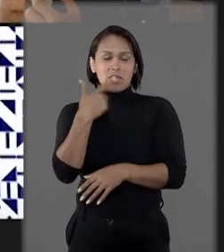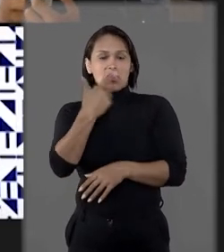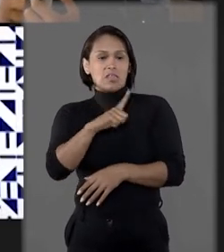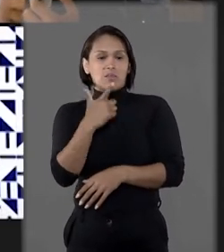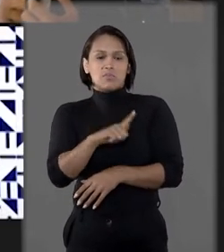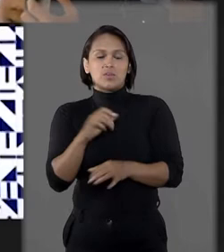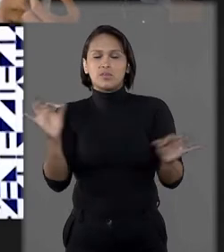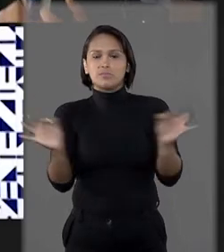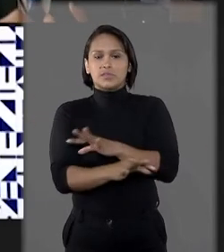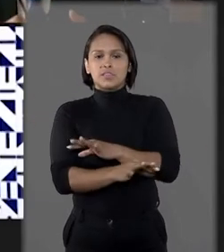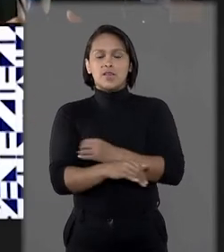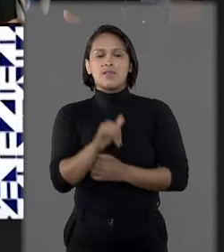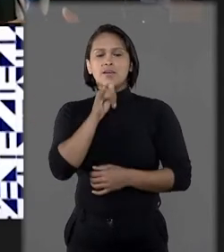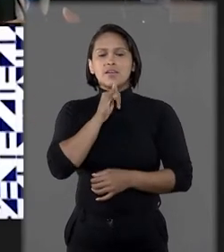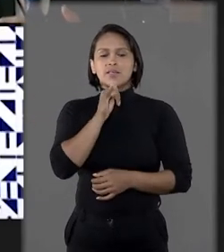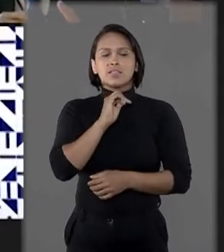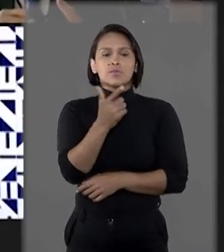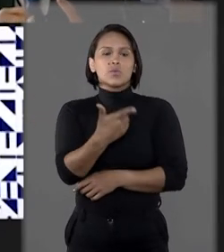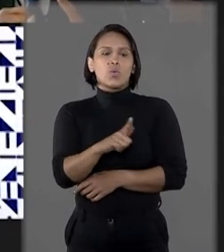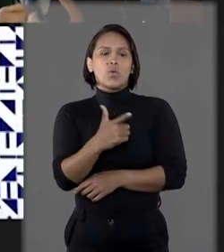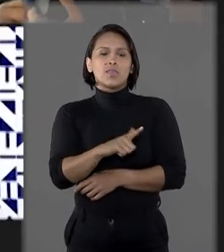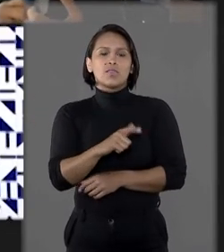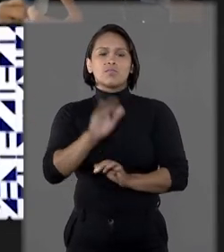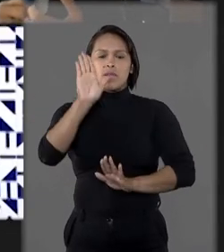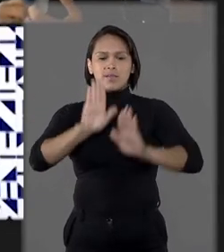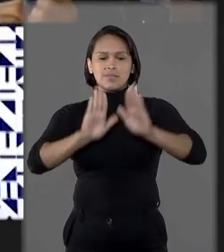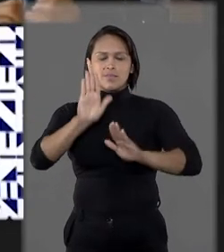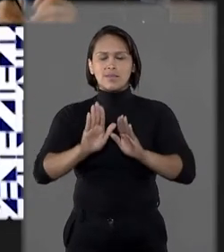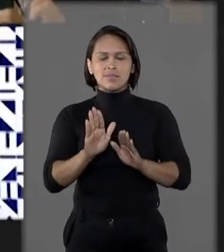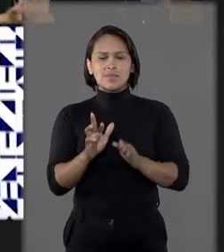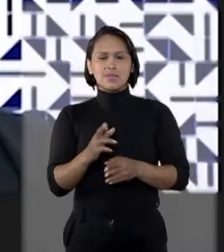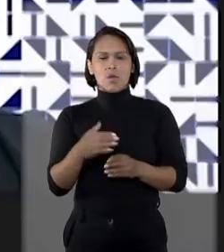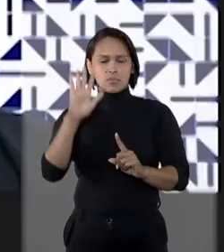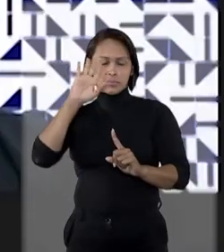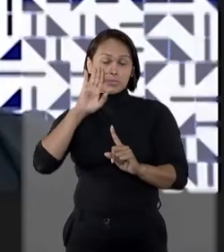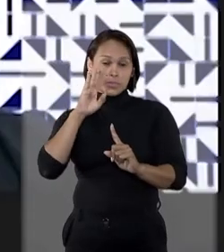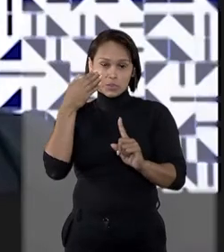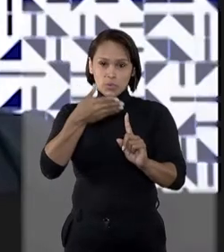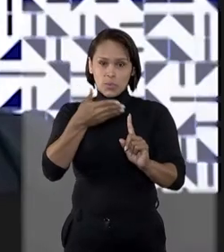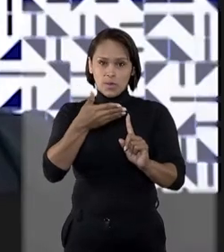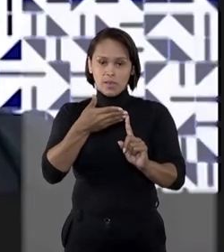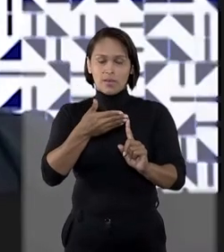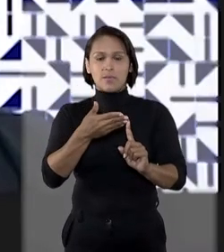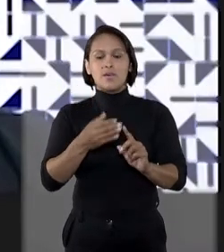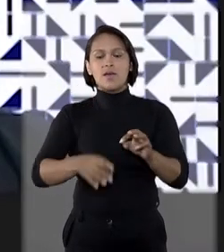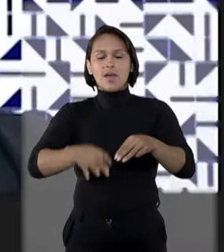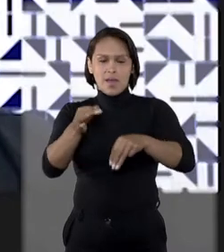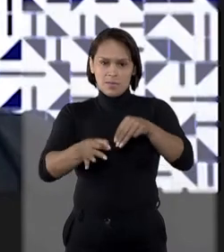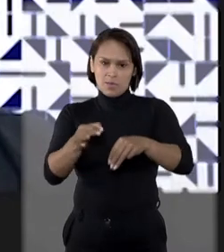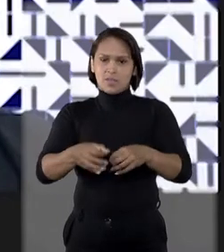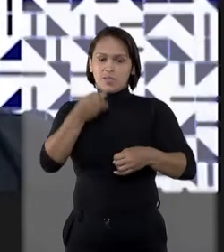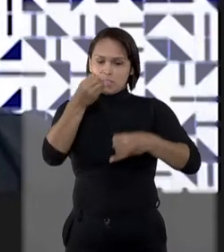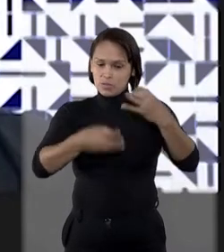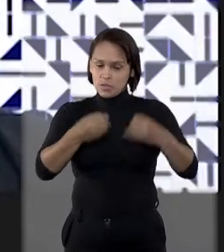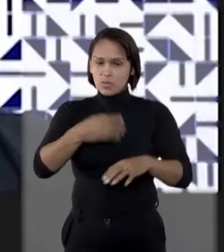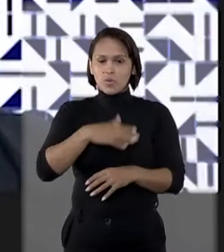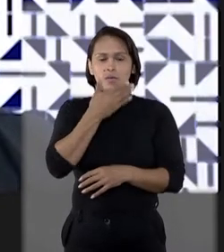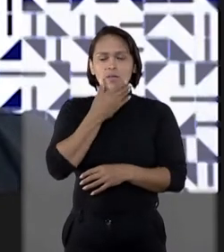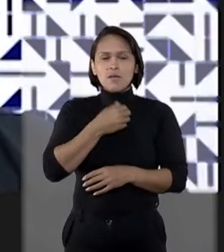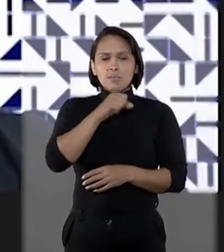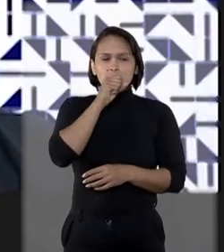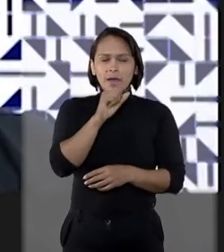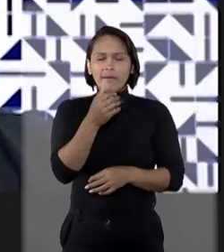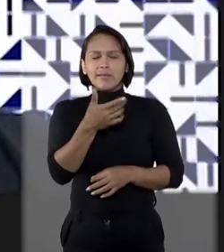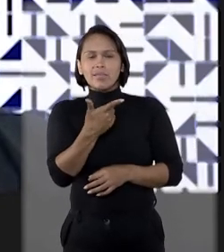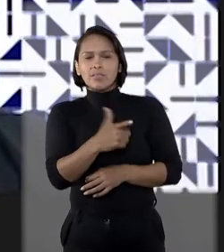deveria existir, como, por exemplo, quando não houve a citação regular do réu. Nancy Andrigue explicou ainda que o pretenso pai não tinha